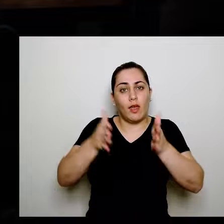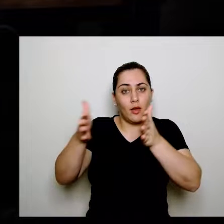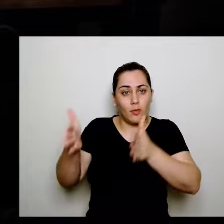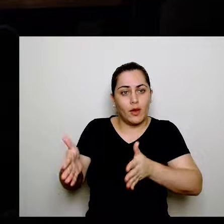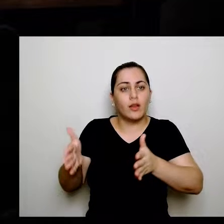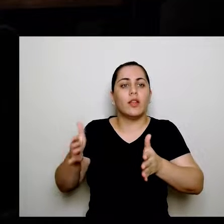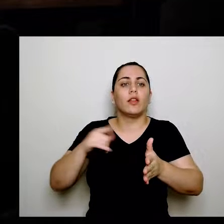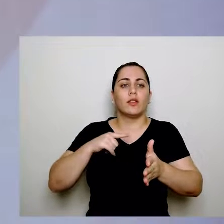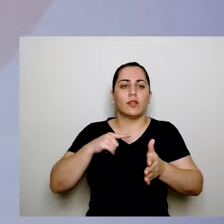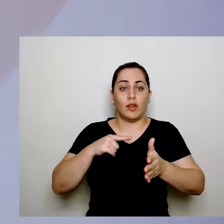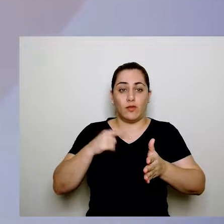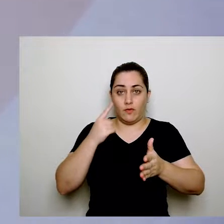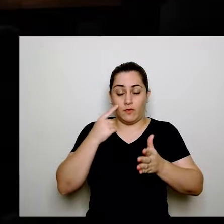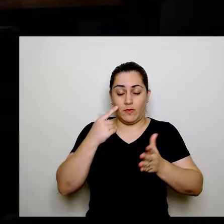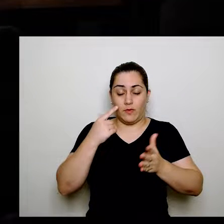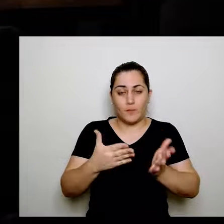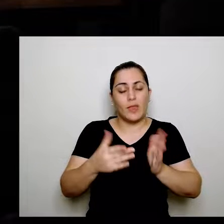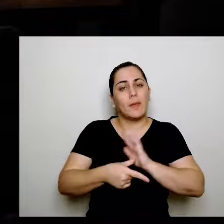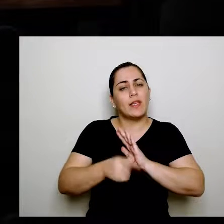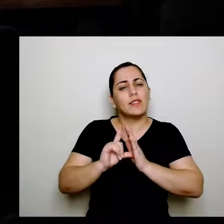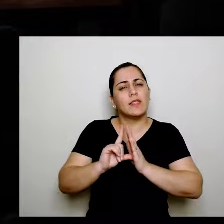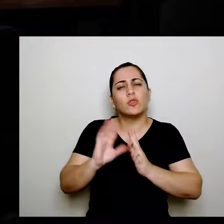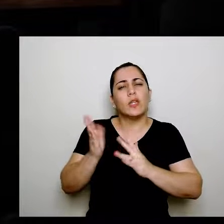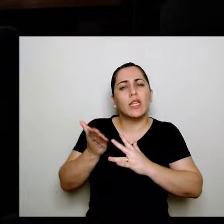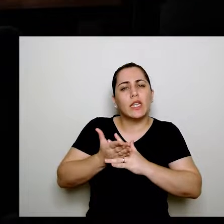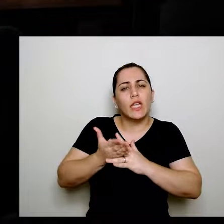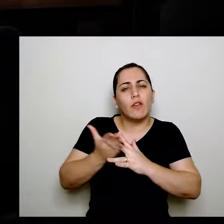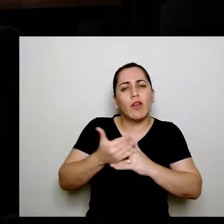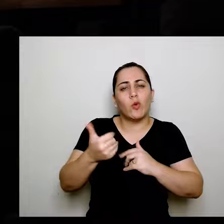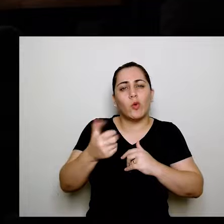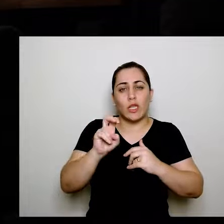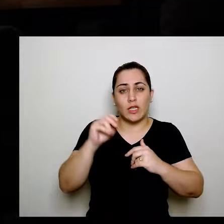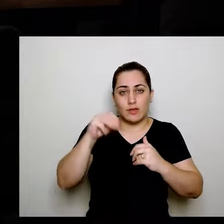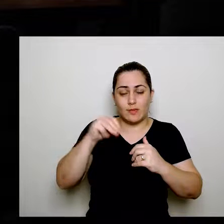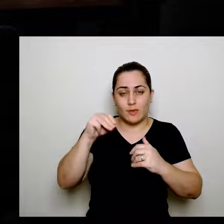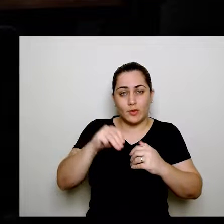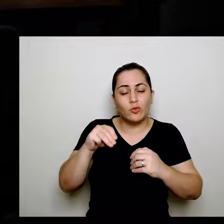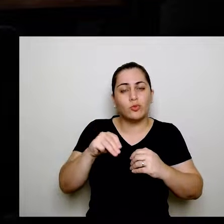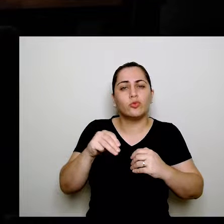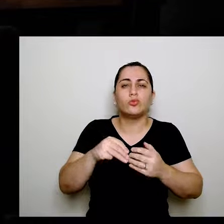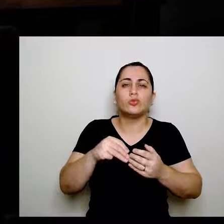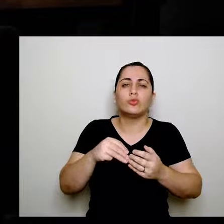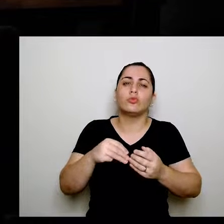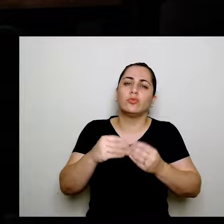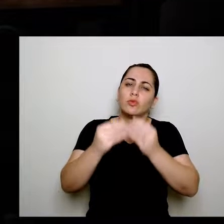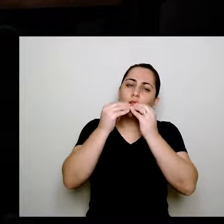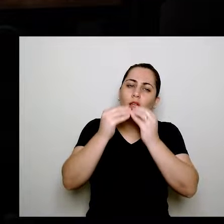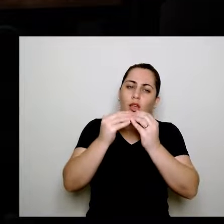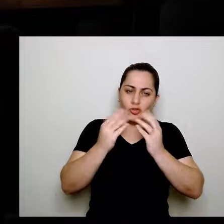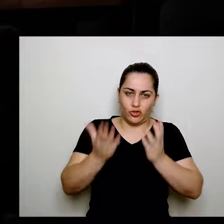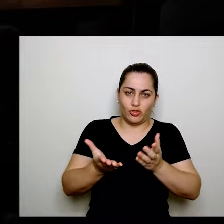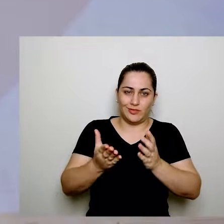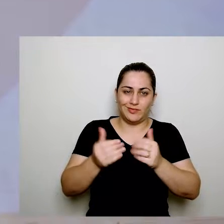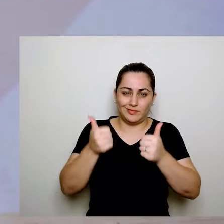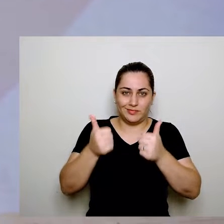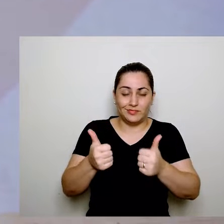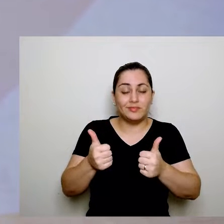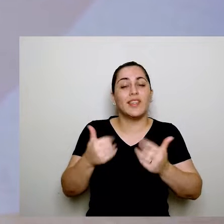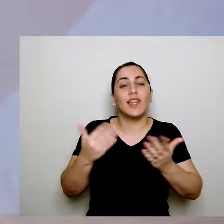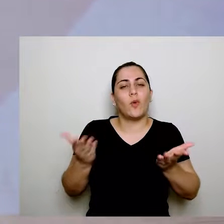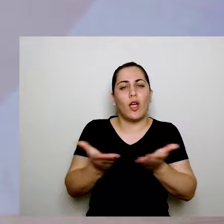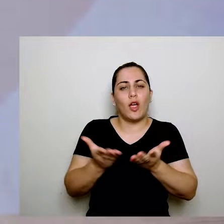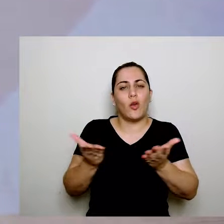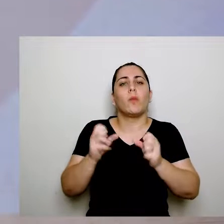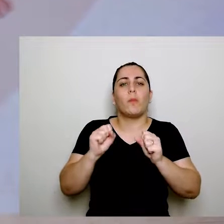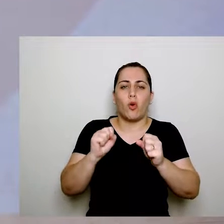acontecer do lado de cá. E antes, a gente faz um breve intervalo de 15 minutos com um lanchinho que vai ter do lado de cá, tá bom? Aí vocês podem agora